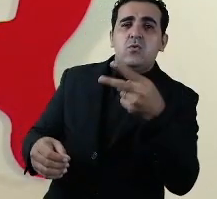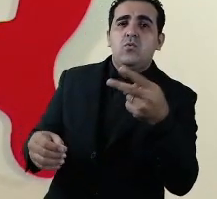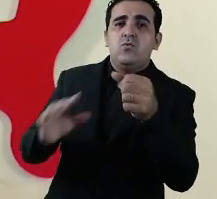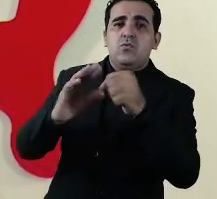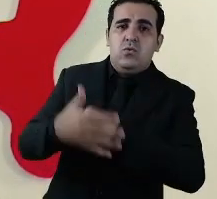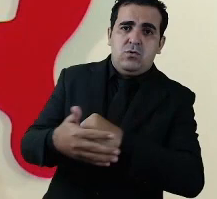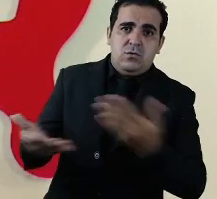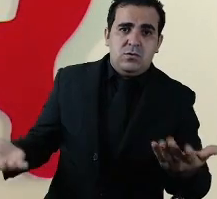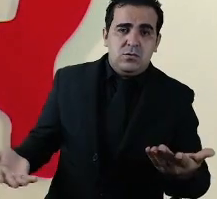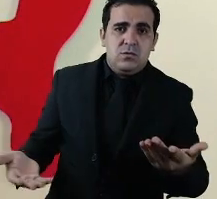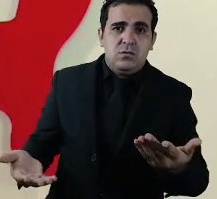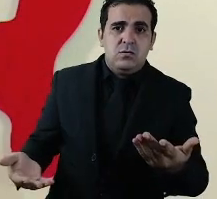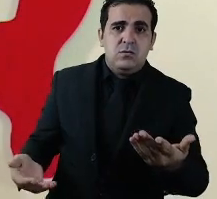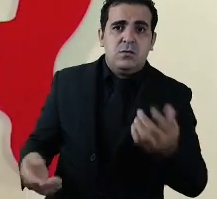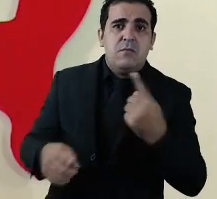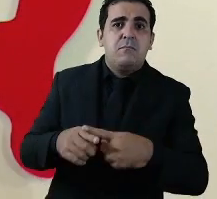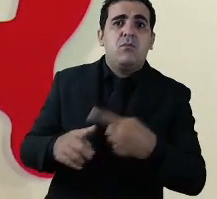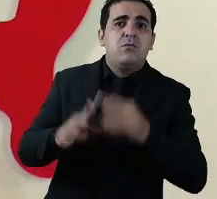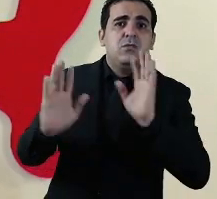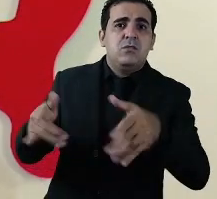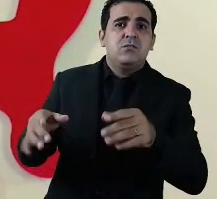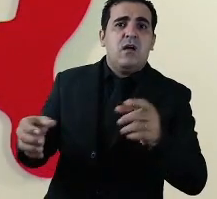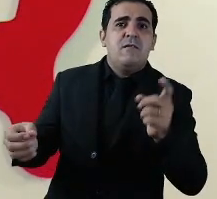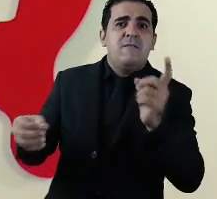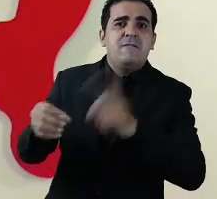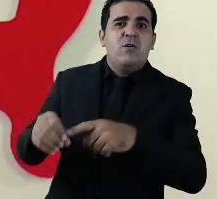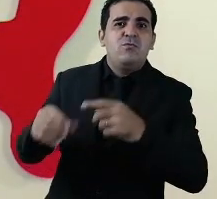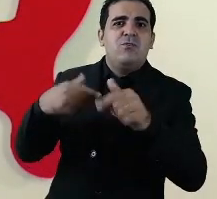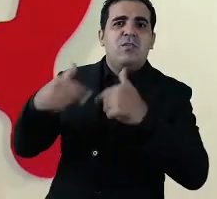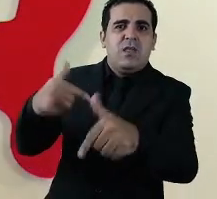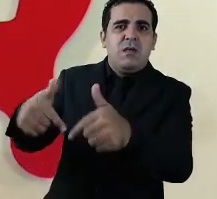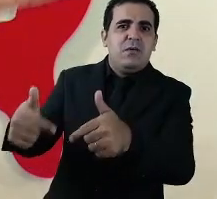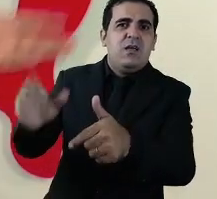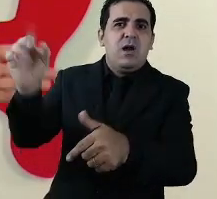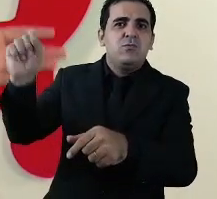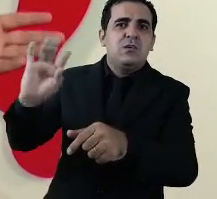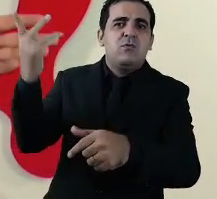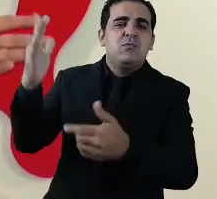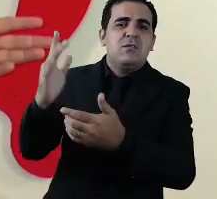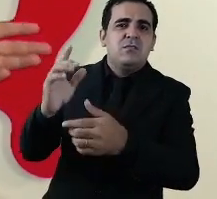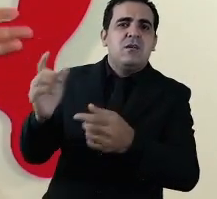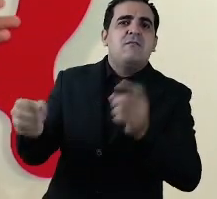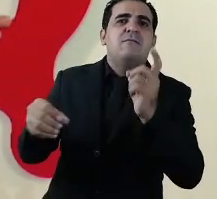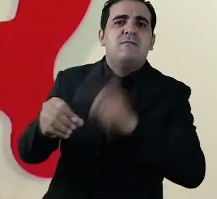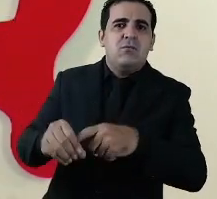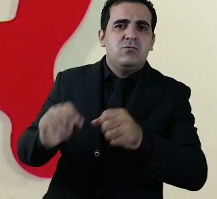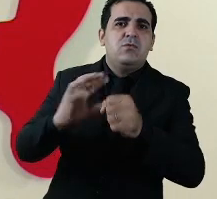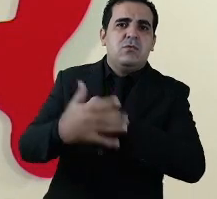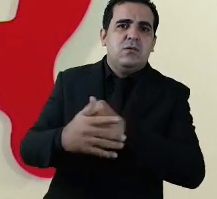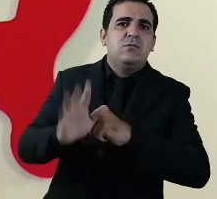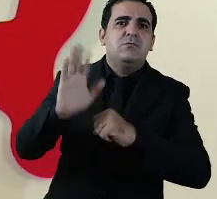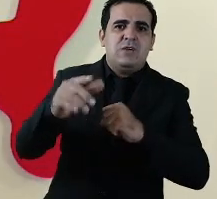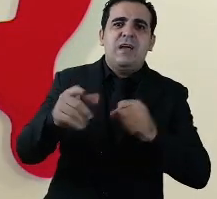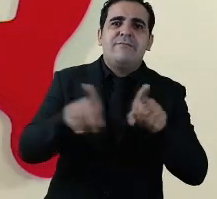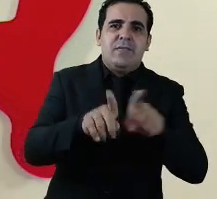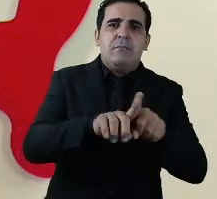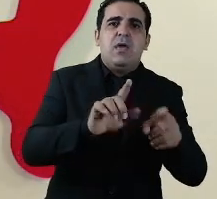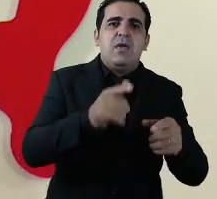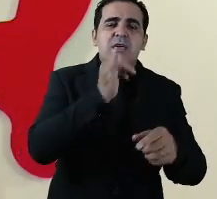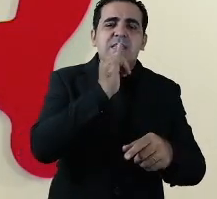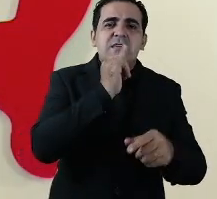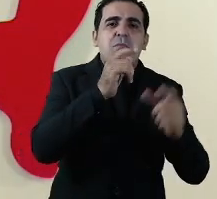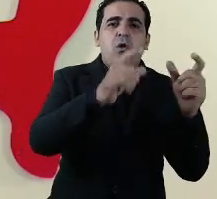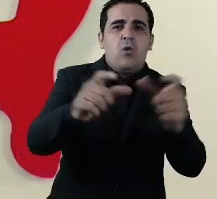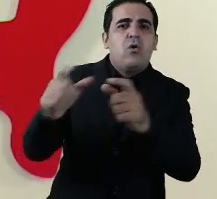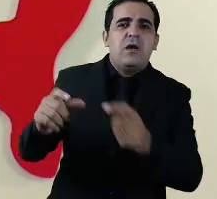chinesas do mesmo modo como haviam liberado certas regiões restringiram em outras fizeram lockdown por exemplo em outras